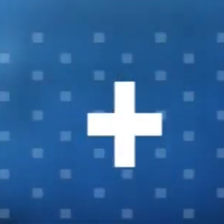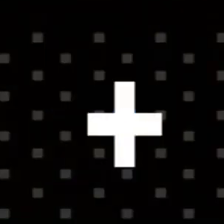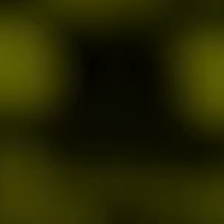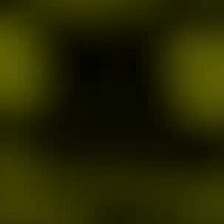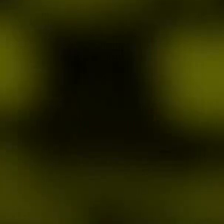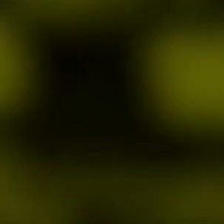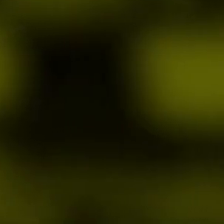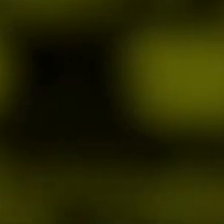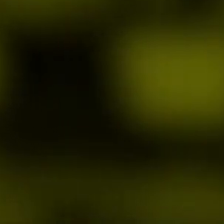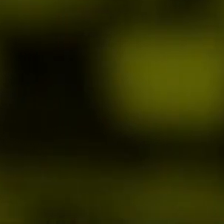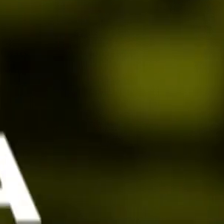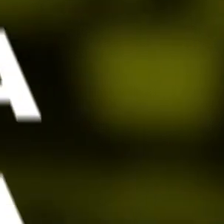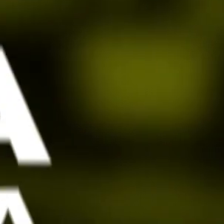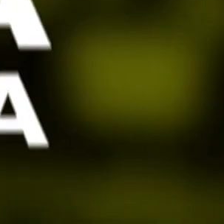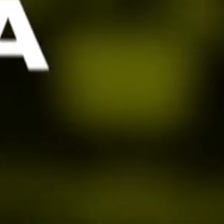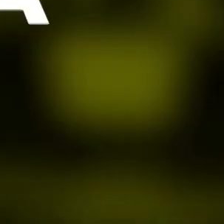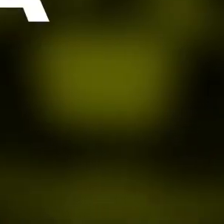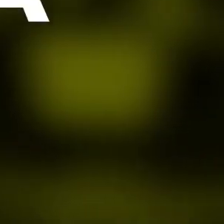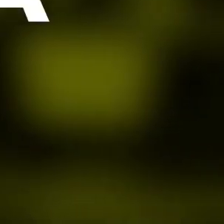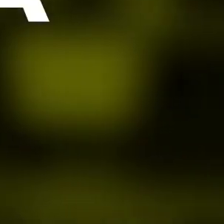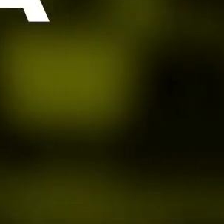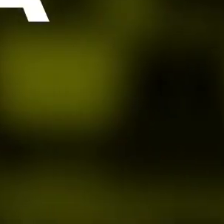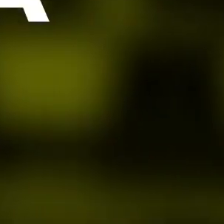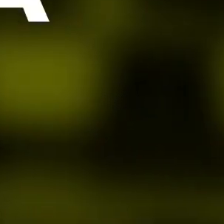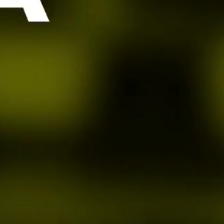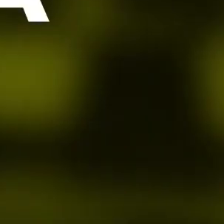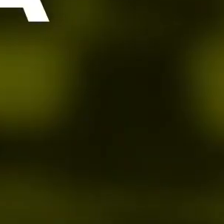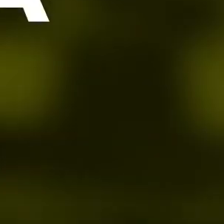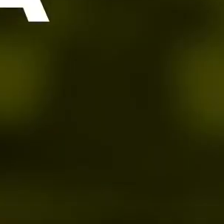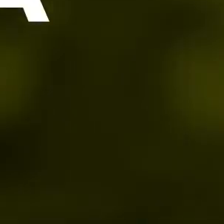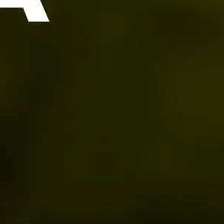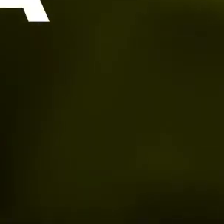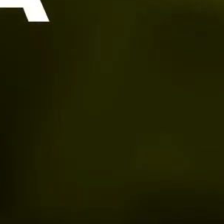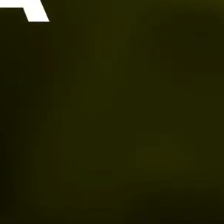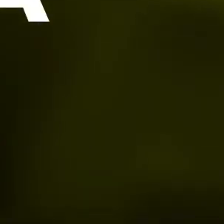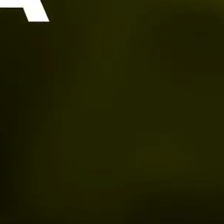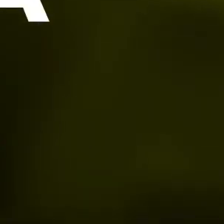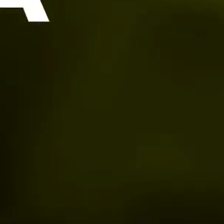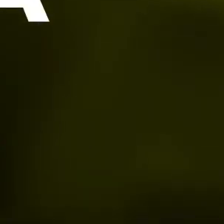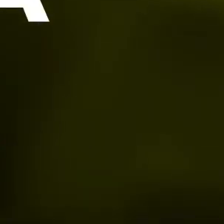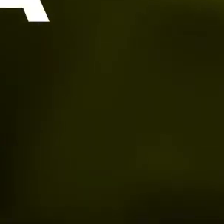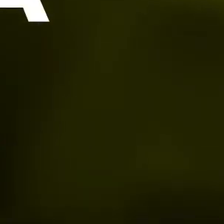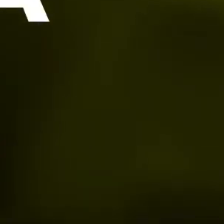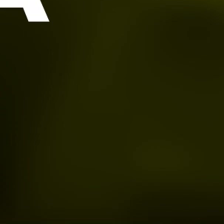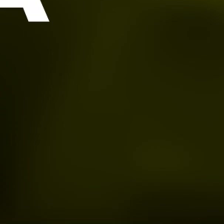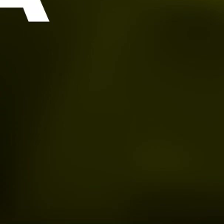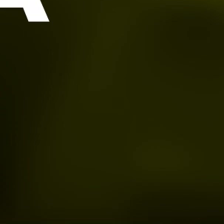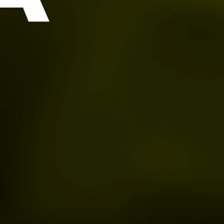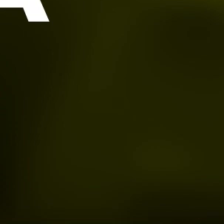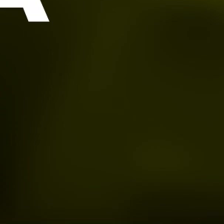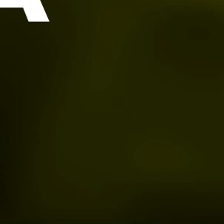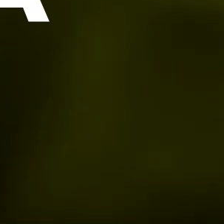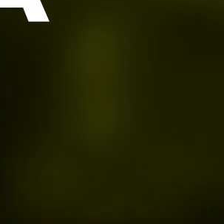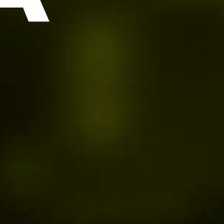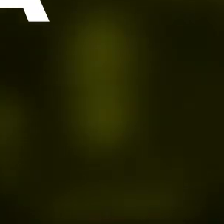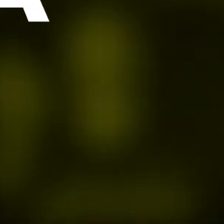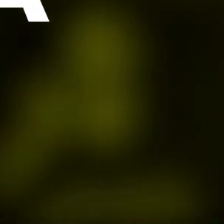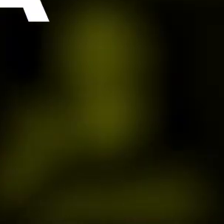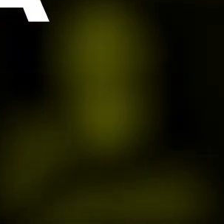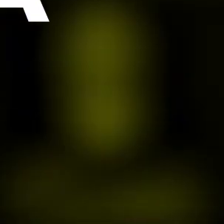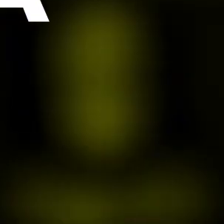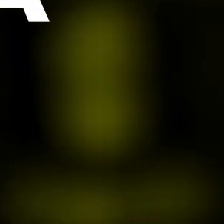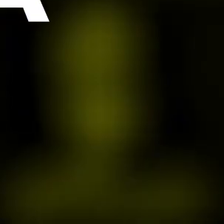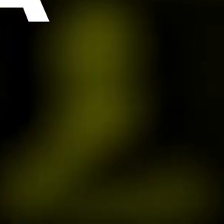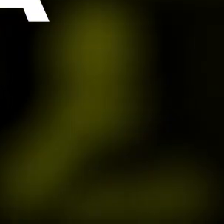O presidente da Câmara de Campinas convoca, nos termos do parágrafo 5º do artigo 85 do Regimento Interno da